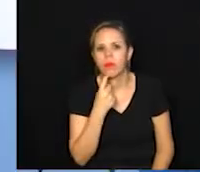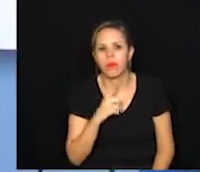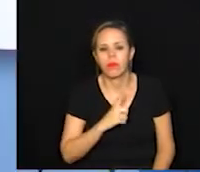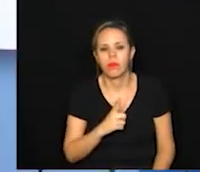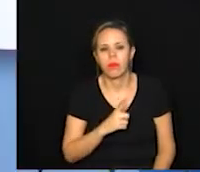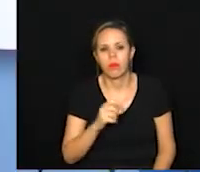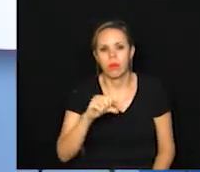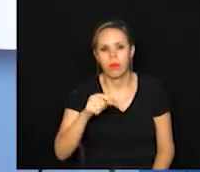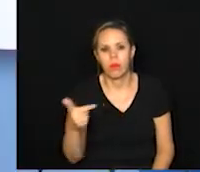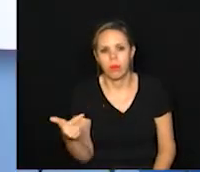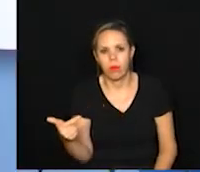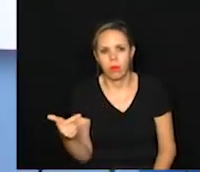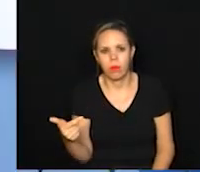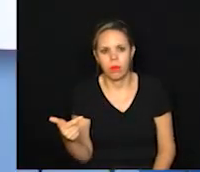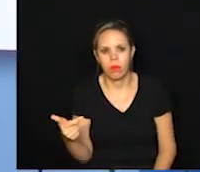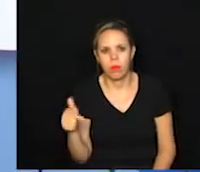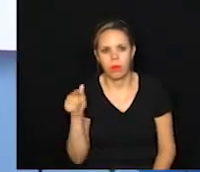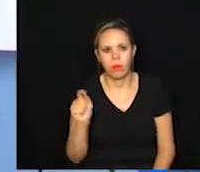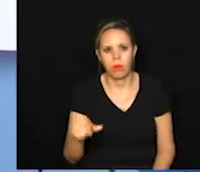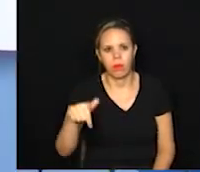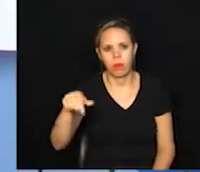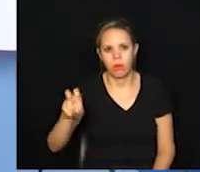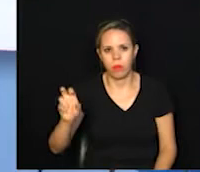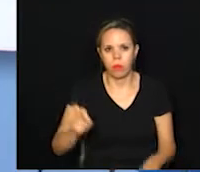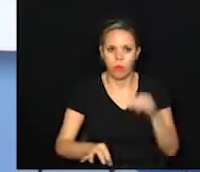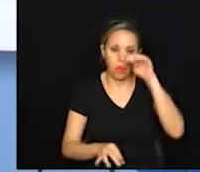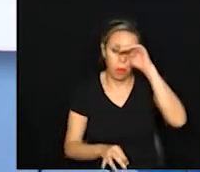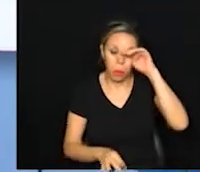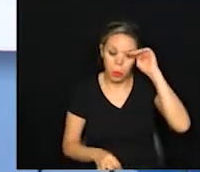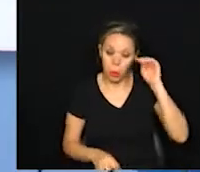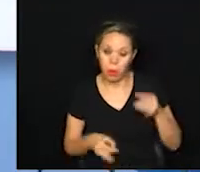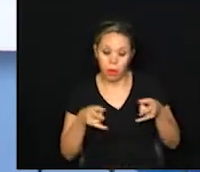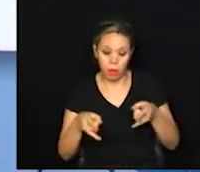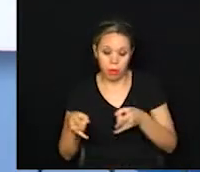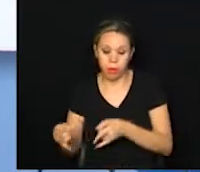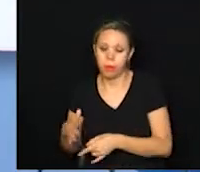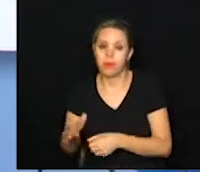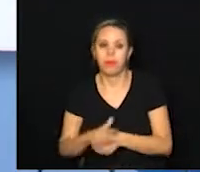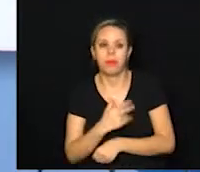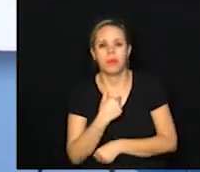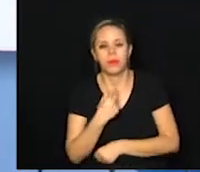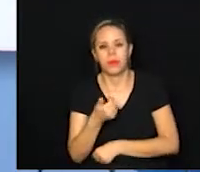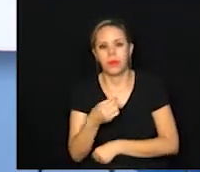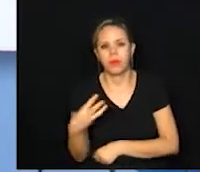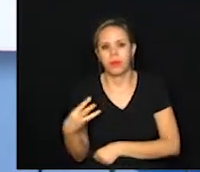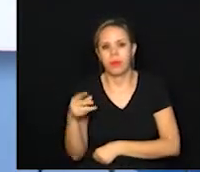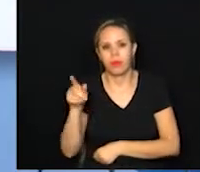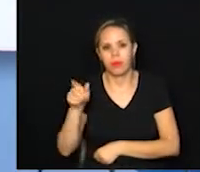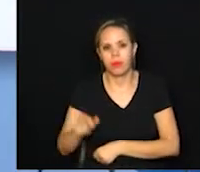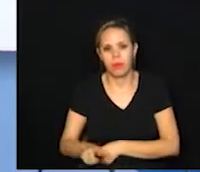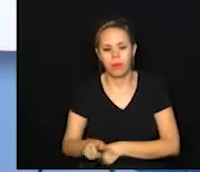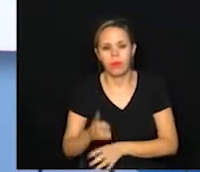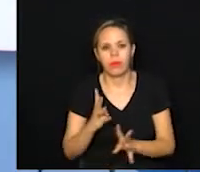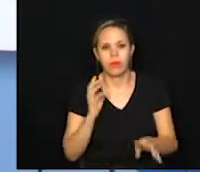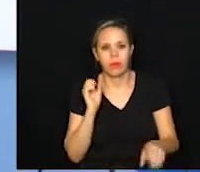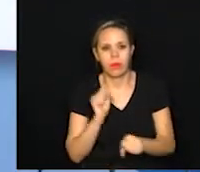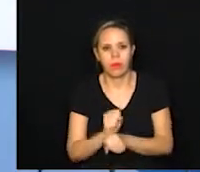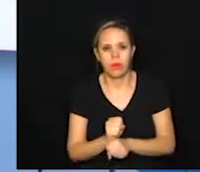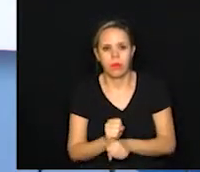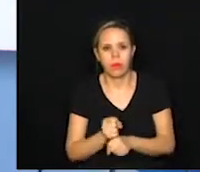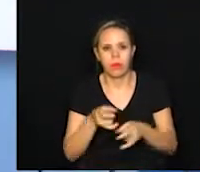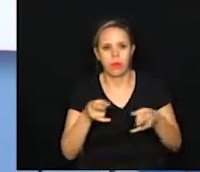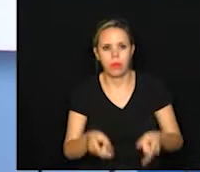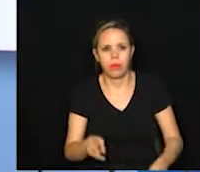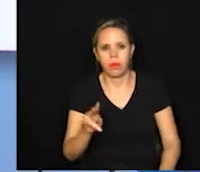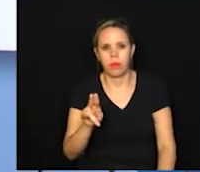92,75% dos leitos ocupados com 13 pacientes à espera por leitos